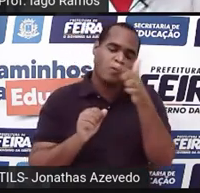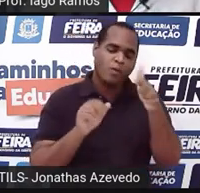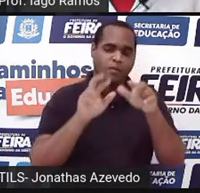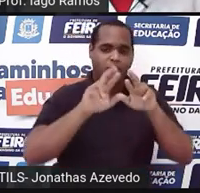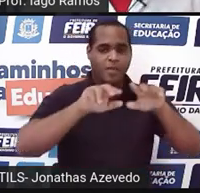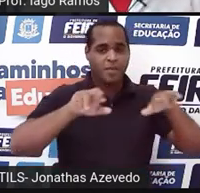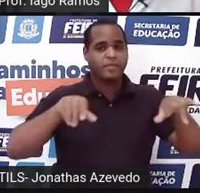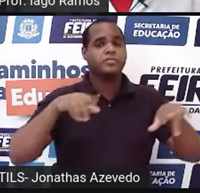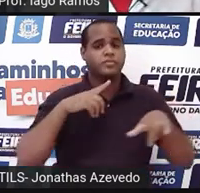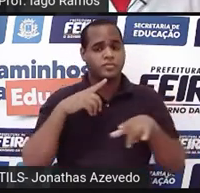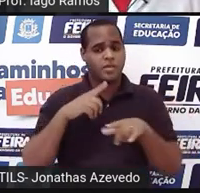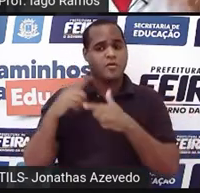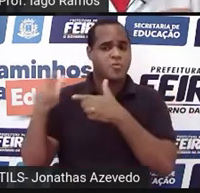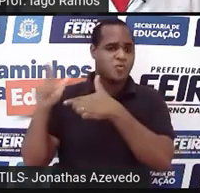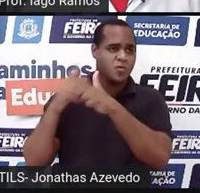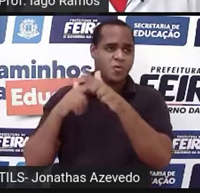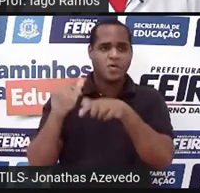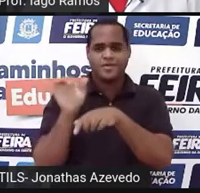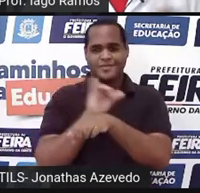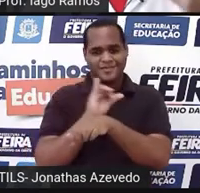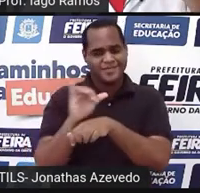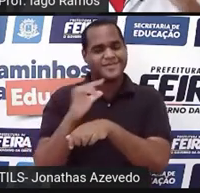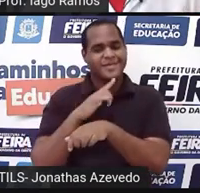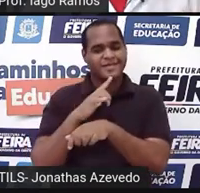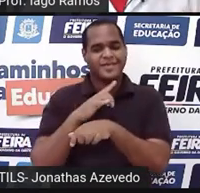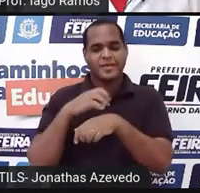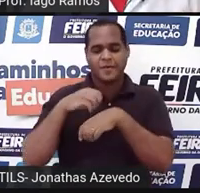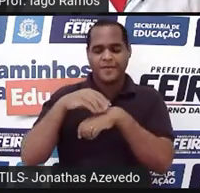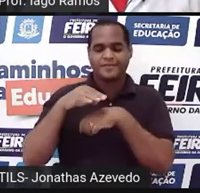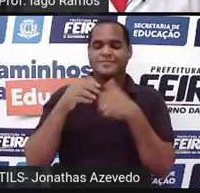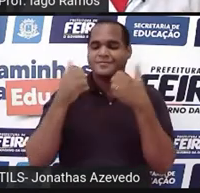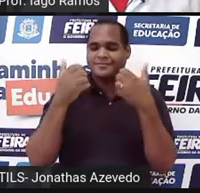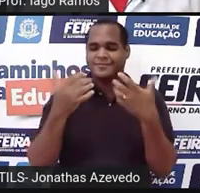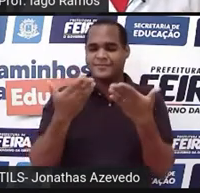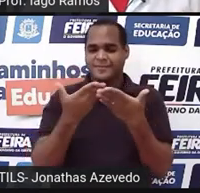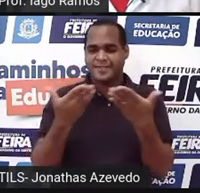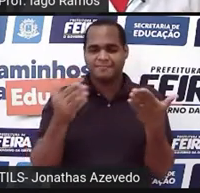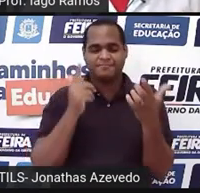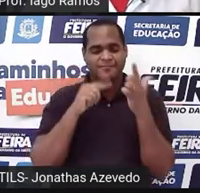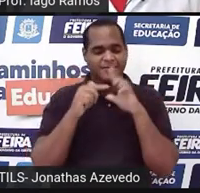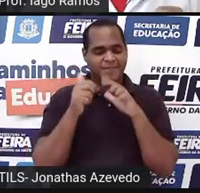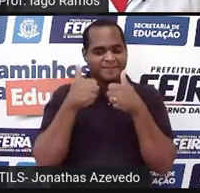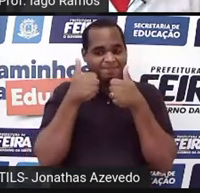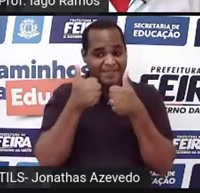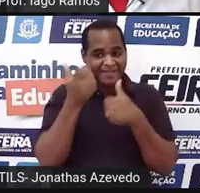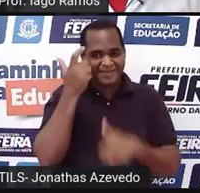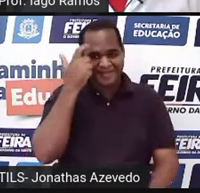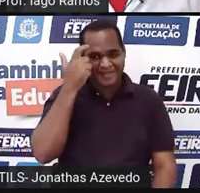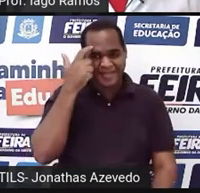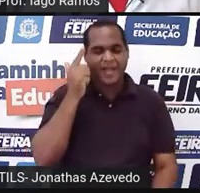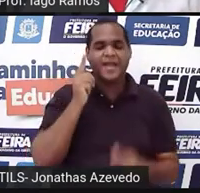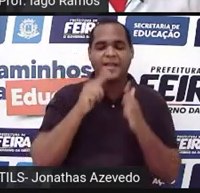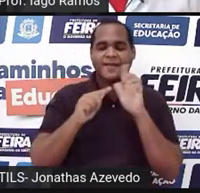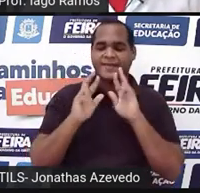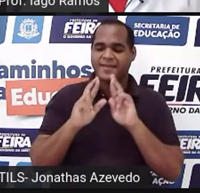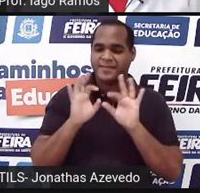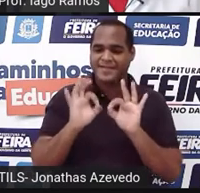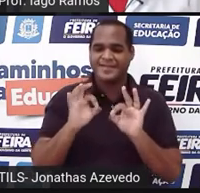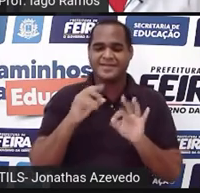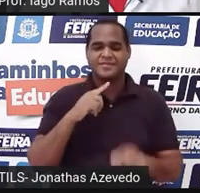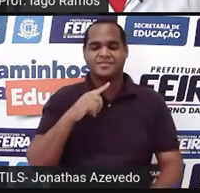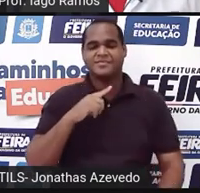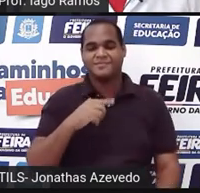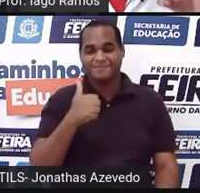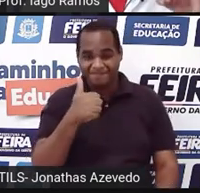existem outras, tá bom? Eu estou te trazendo aqui uma estratégia para que você consiga fazer cálculo de maneira mental. Tá bom?